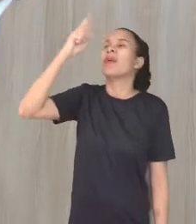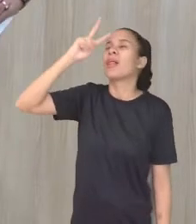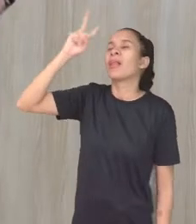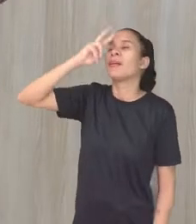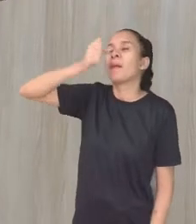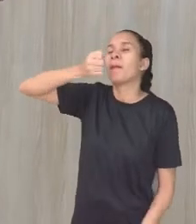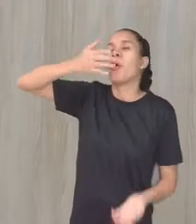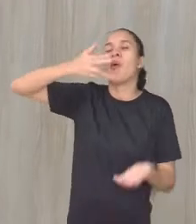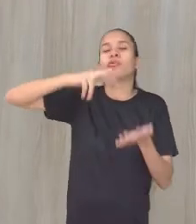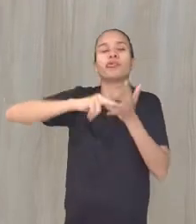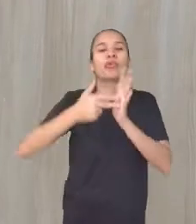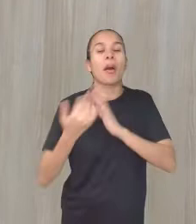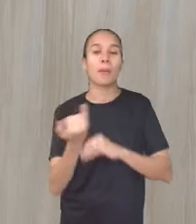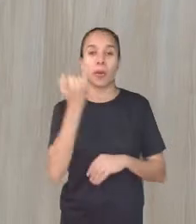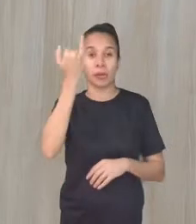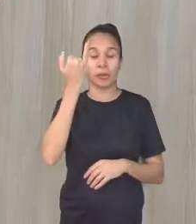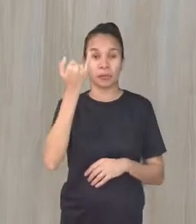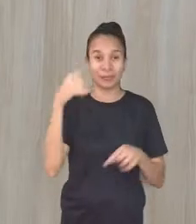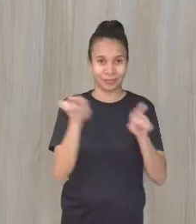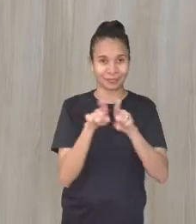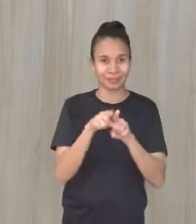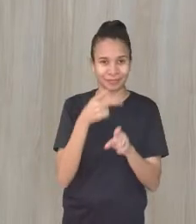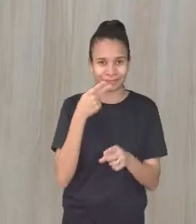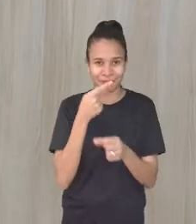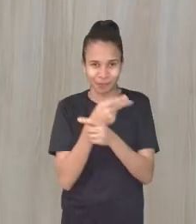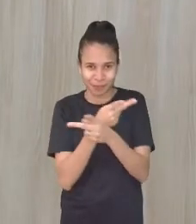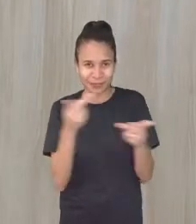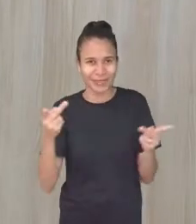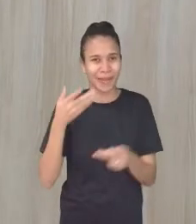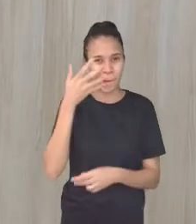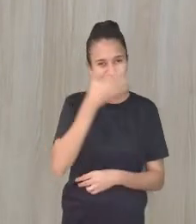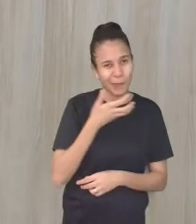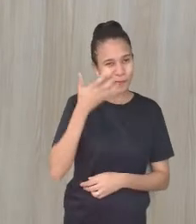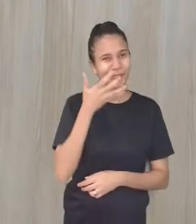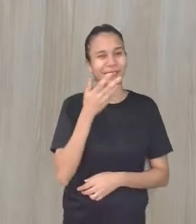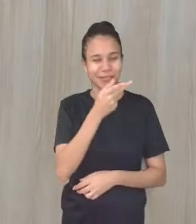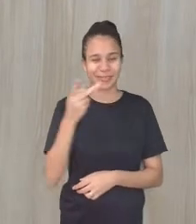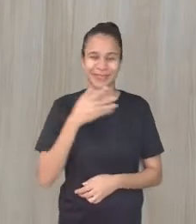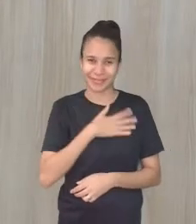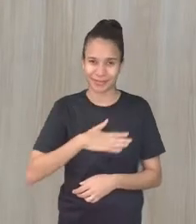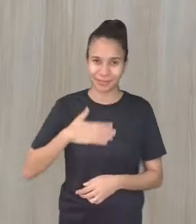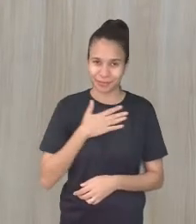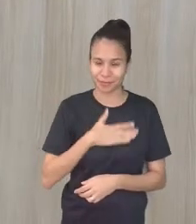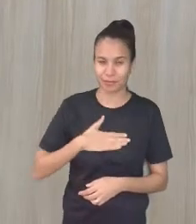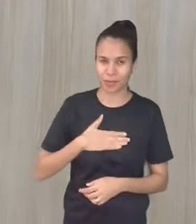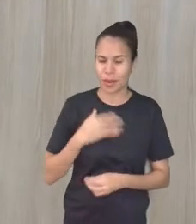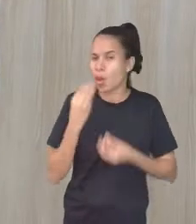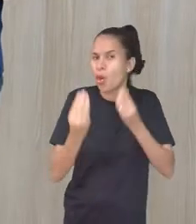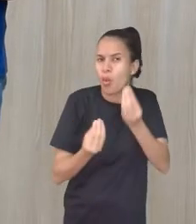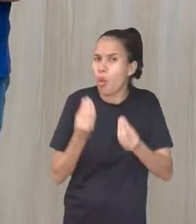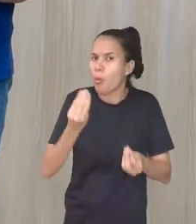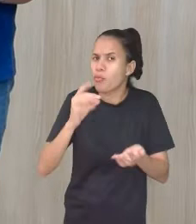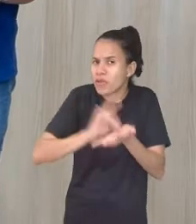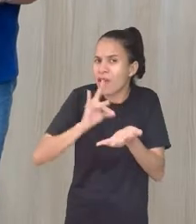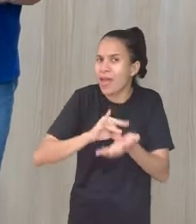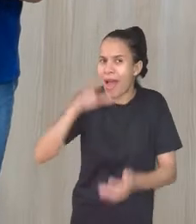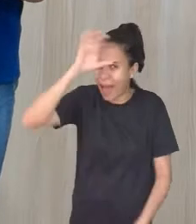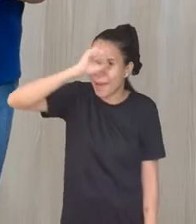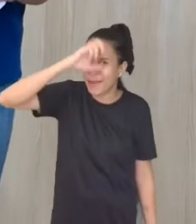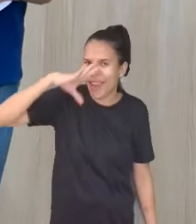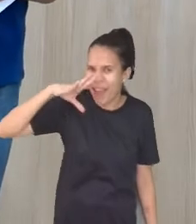E aí eu vou falar um pouquinho a respeito das músicas que vocês gostam, que vocês escutam. Como vocês aprendem rápido, não é?